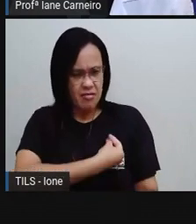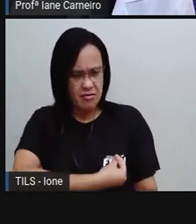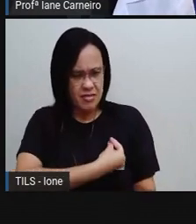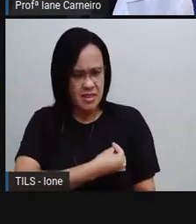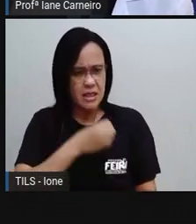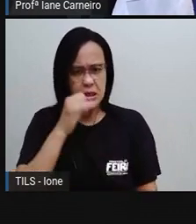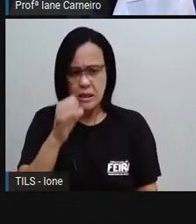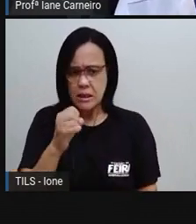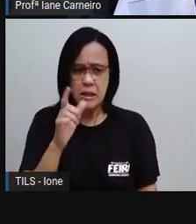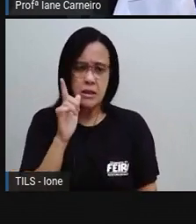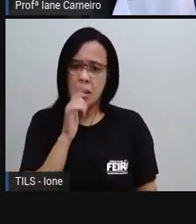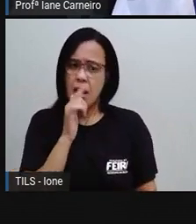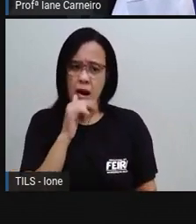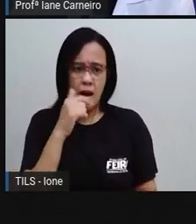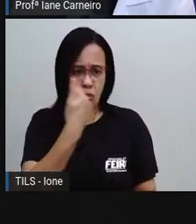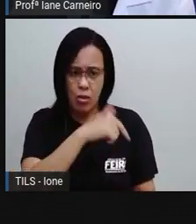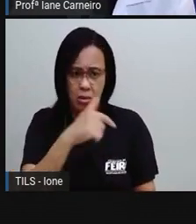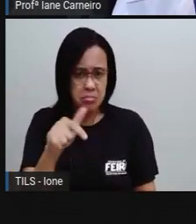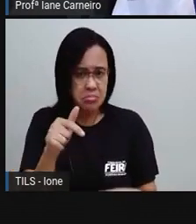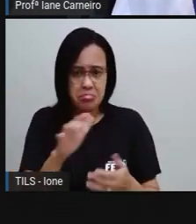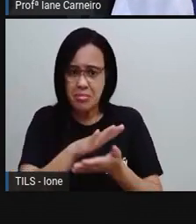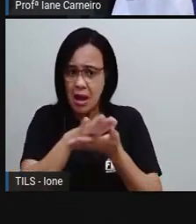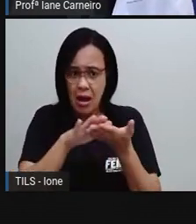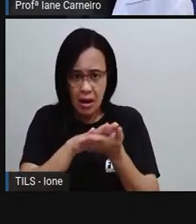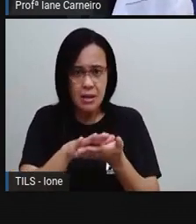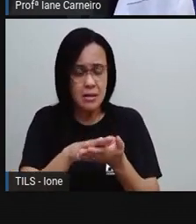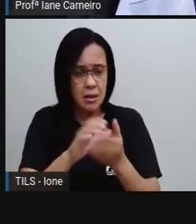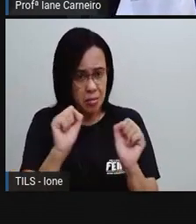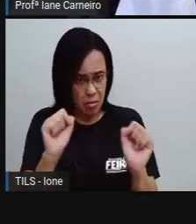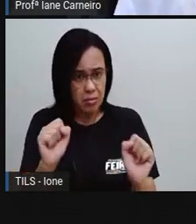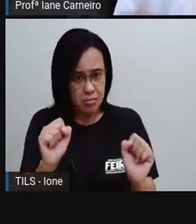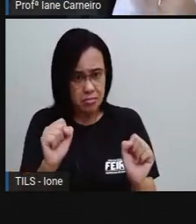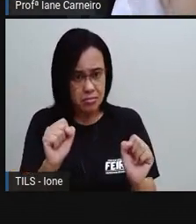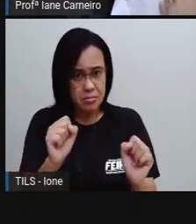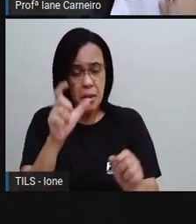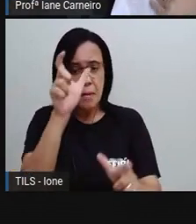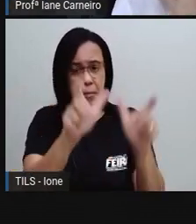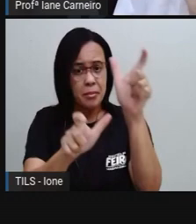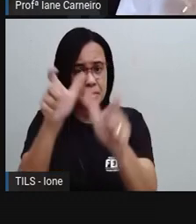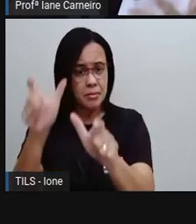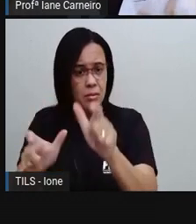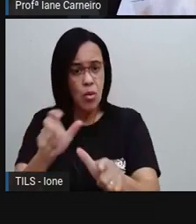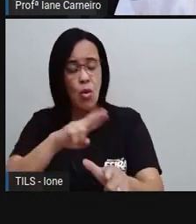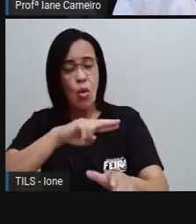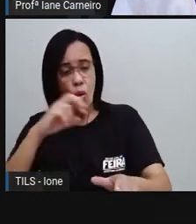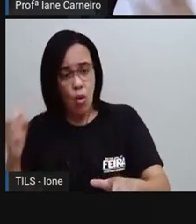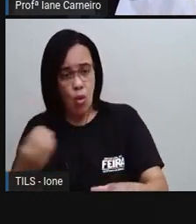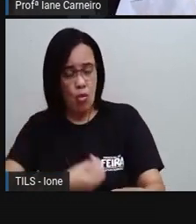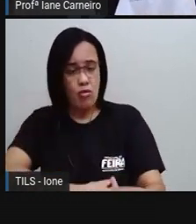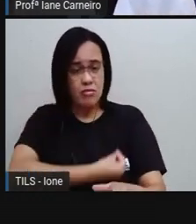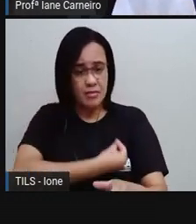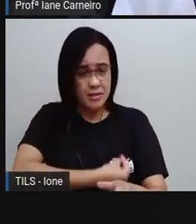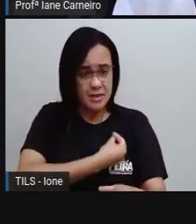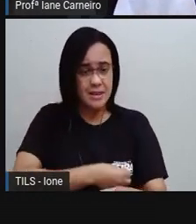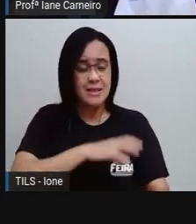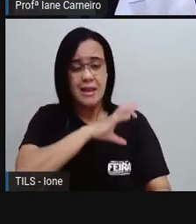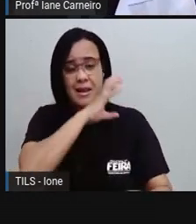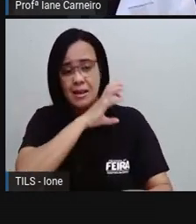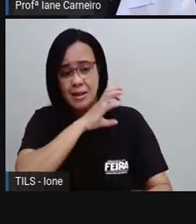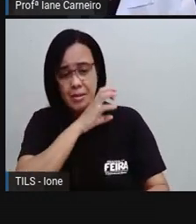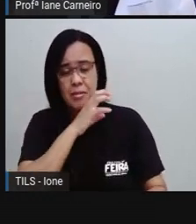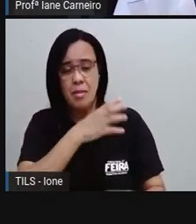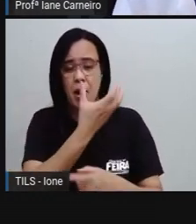Será que algum ser humano, algum ser vivo, né? Nós, as plantas, os animais, será que eles